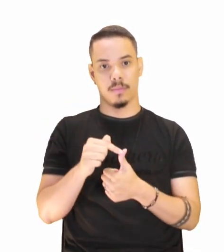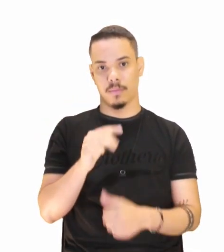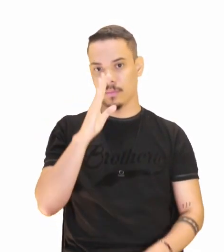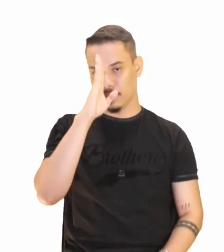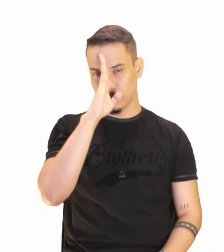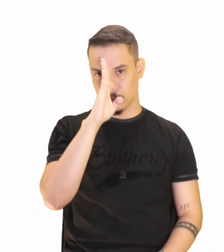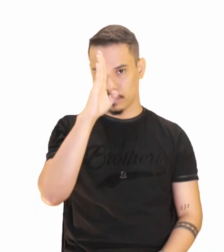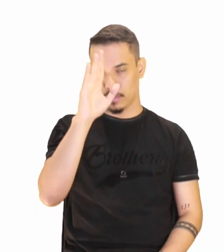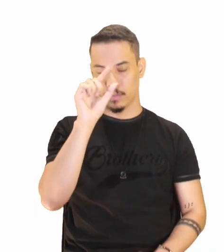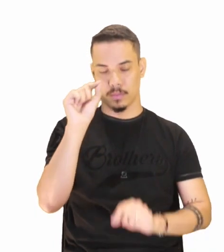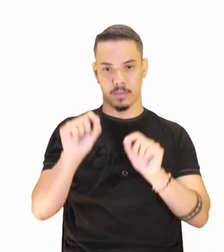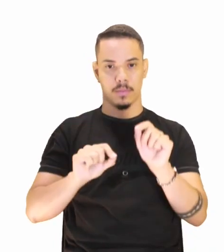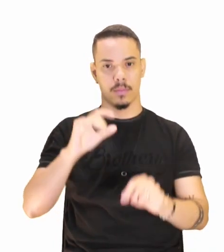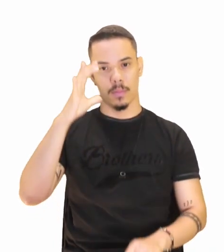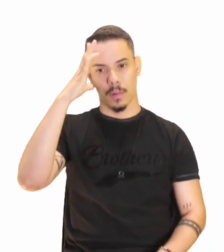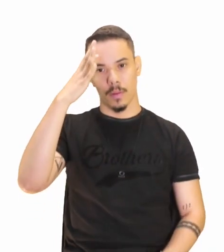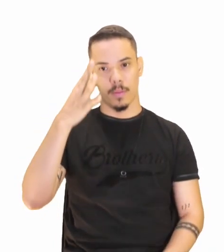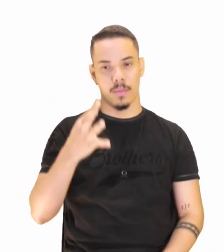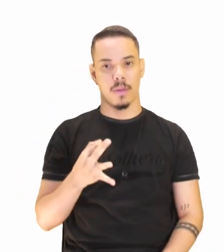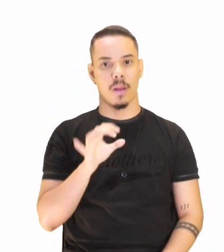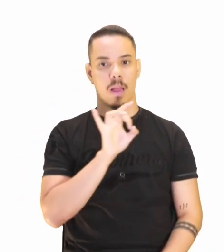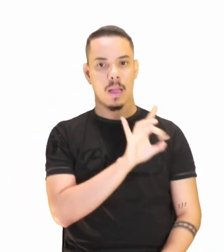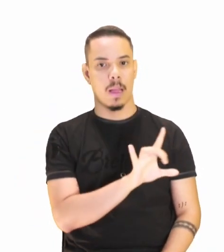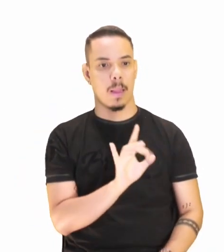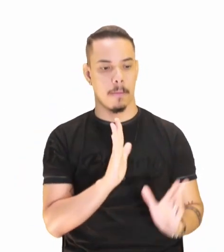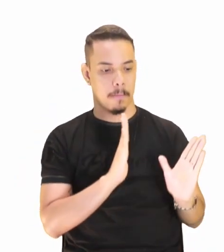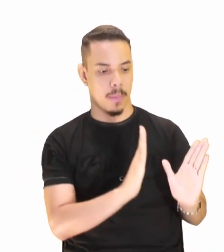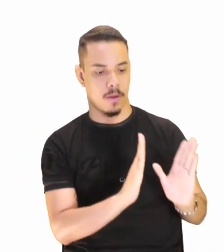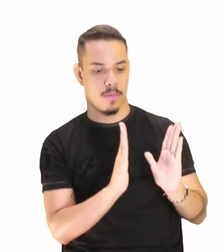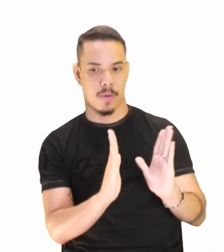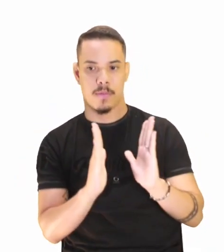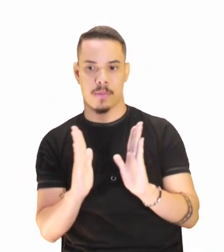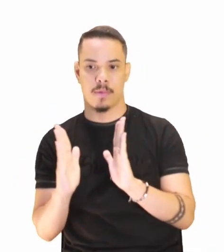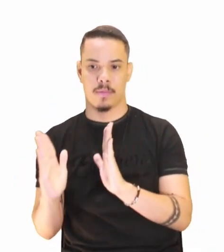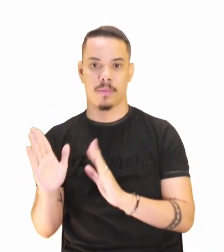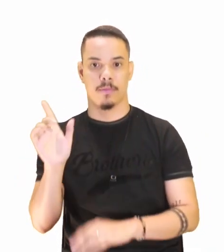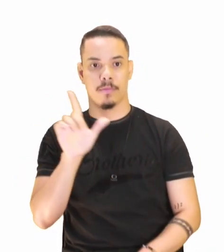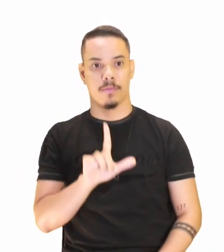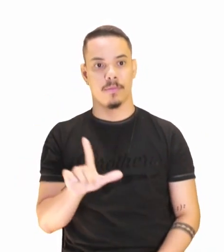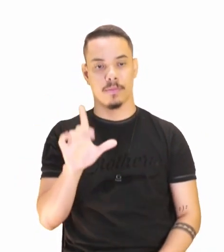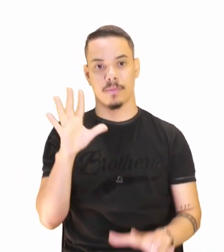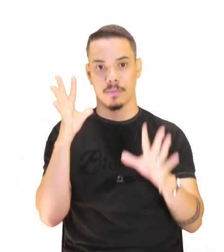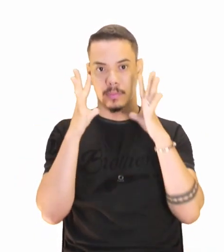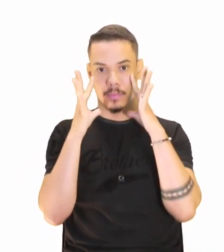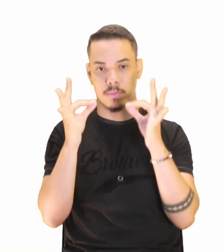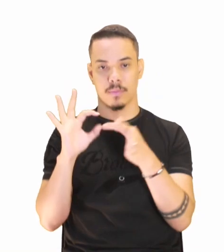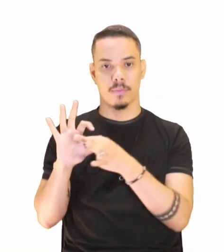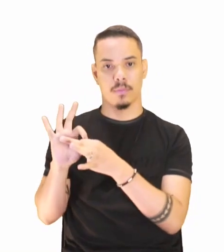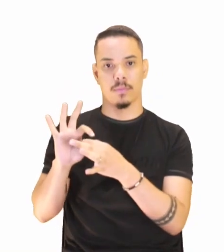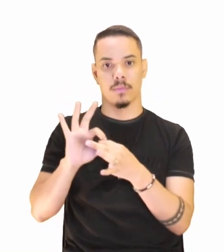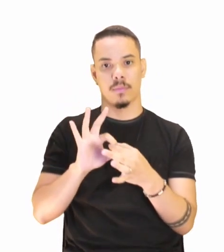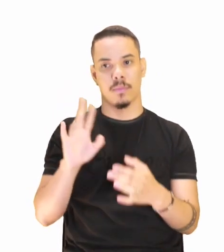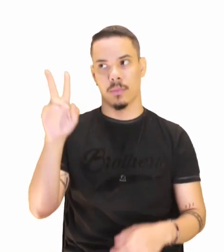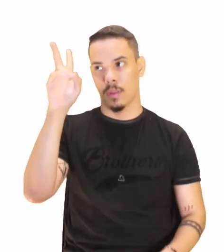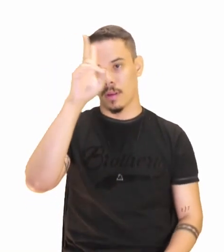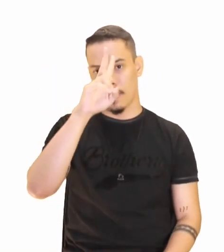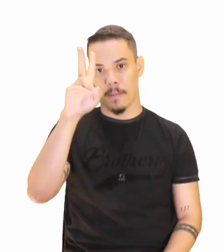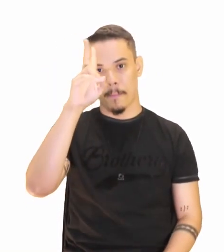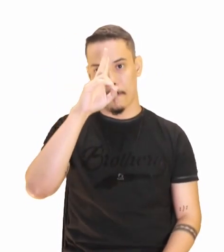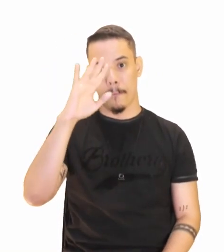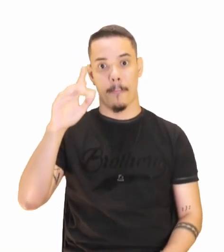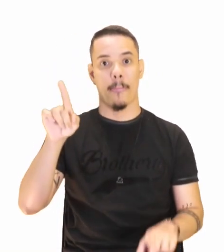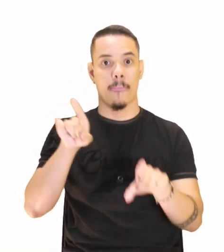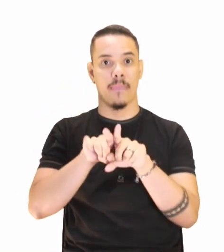ponto é compreensão de cada período literário. ficar atento ao contexto histórico e